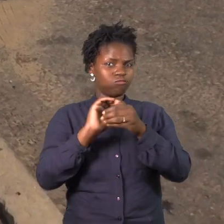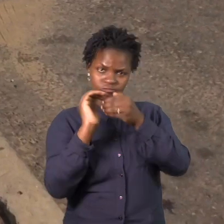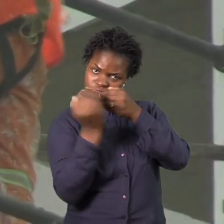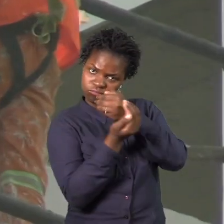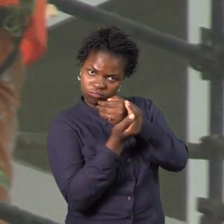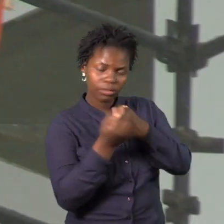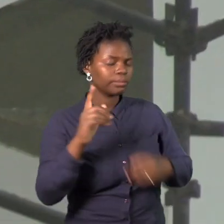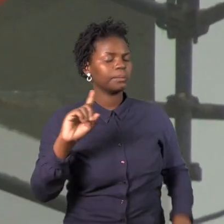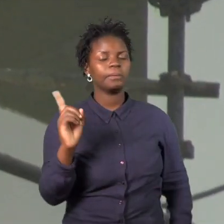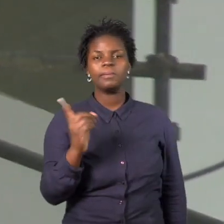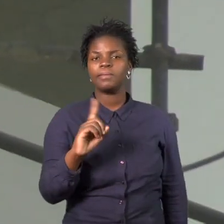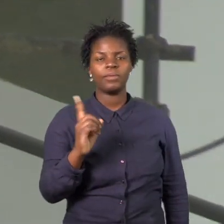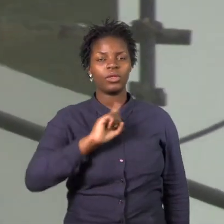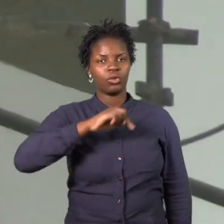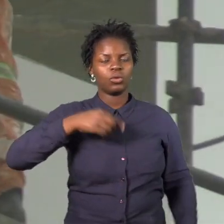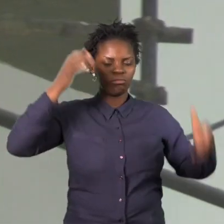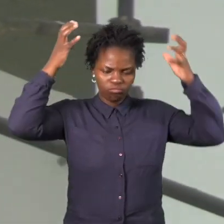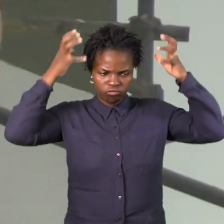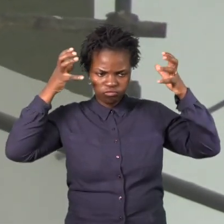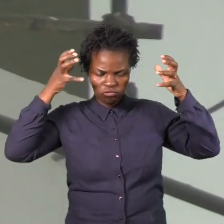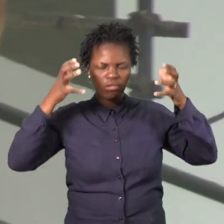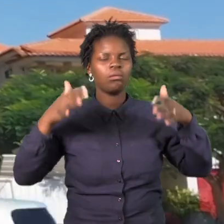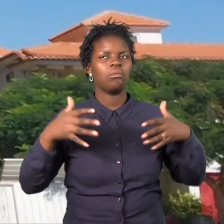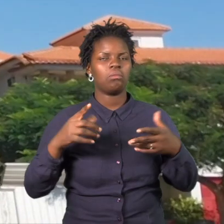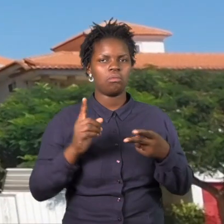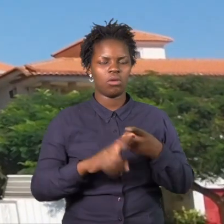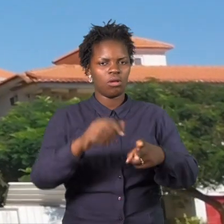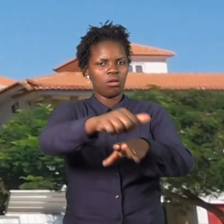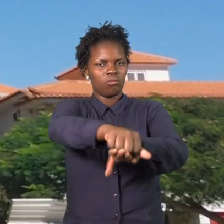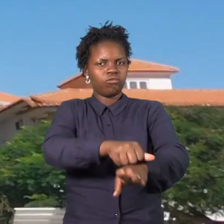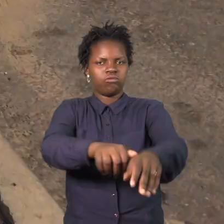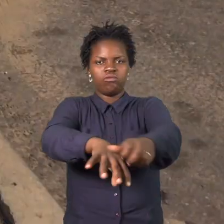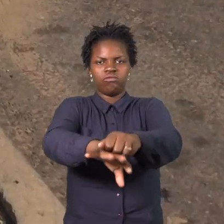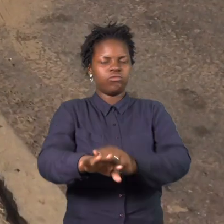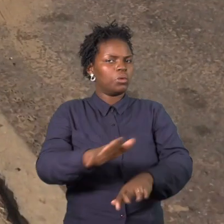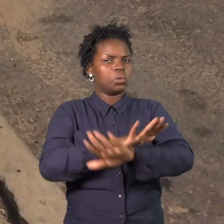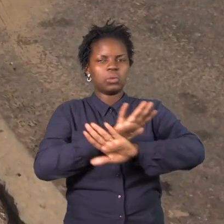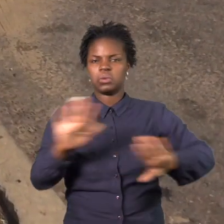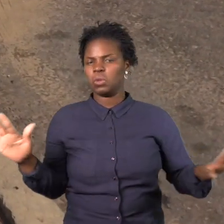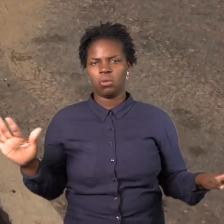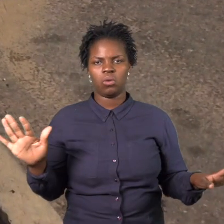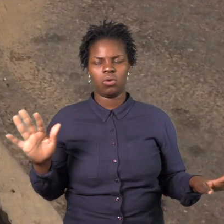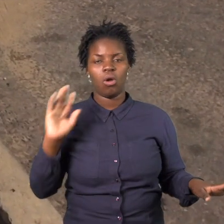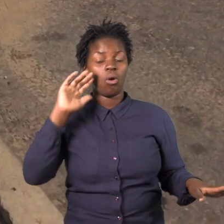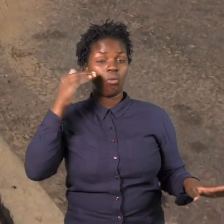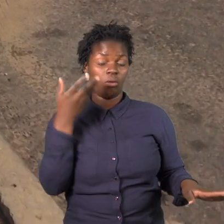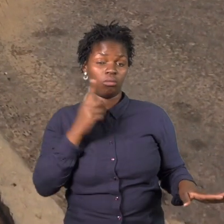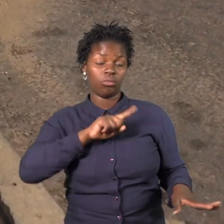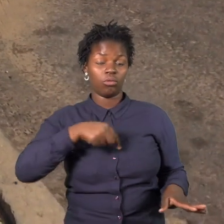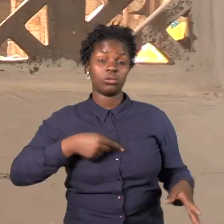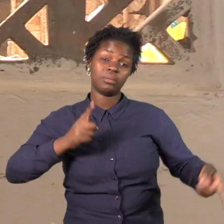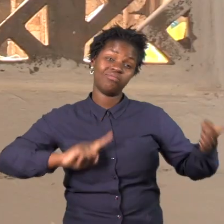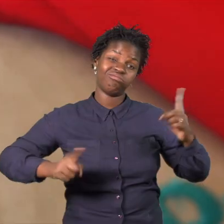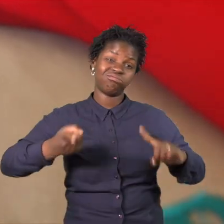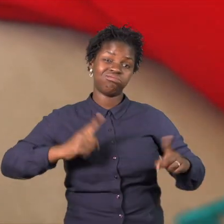cinto da segurança, daí esse acidente não podia ter acontecido porque podíamos proteger para não